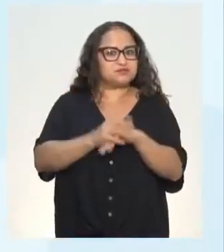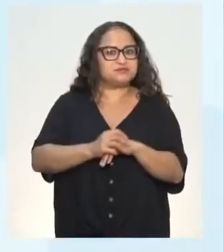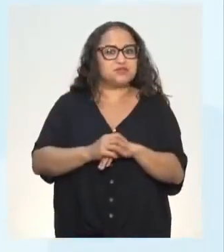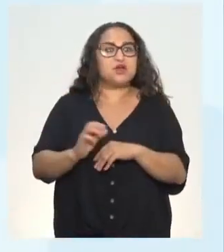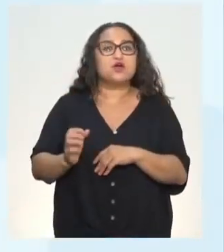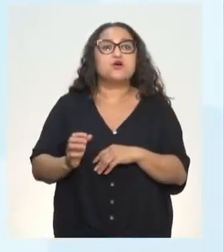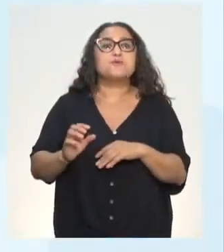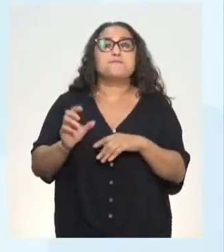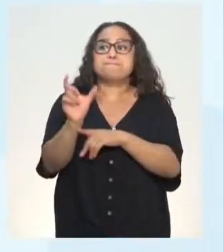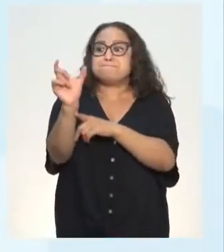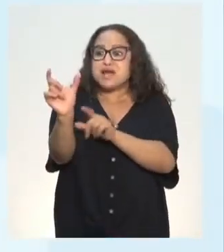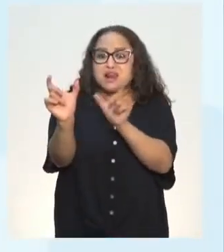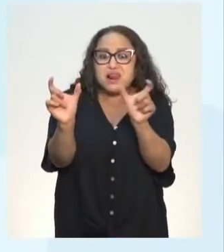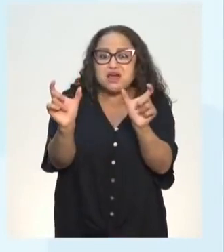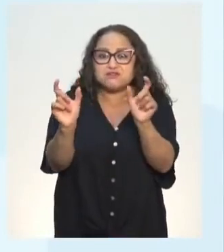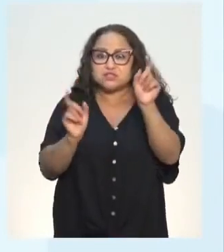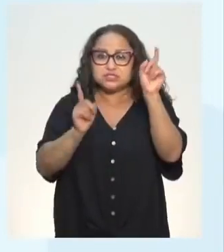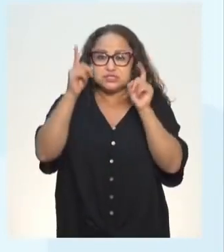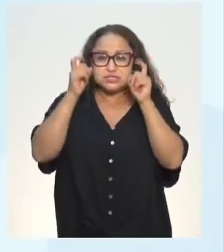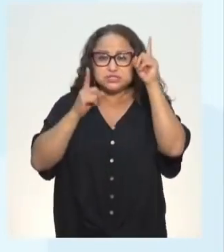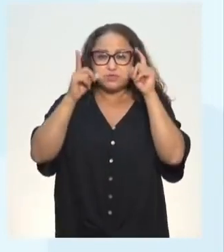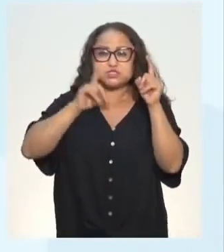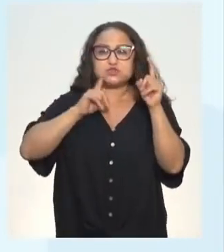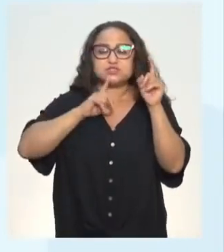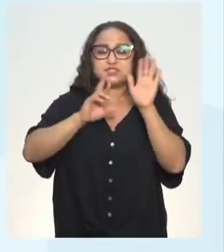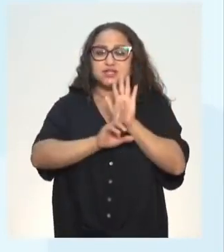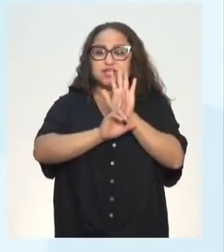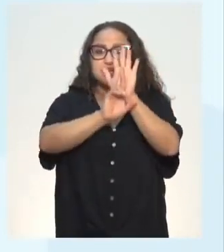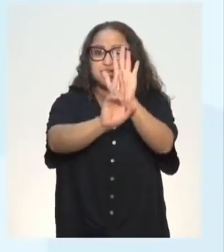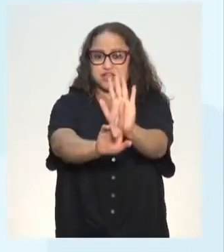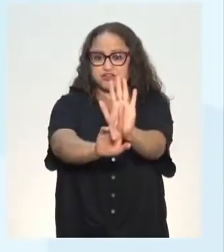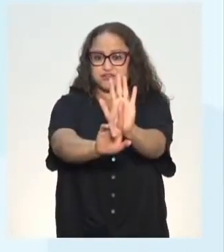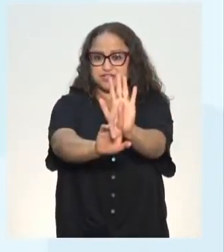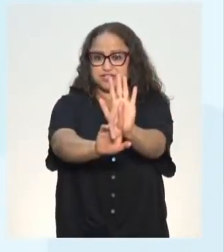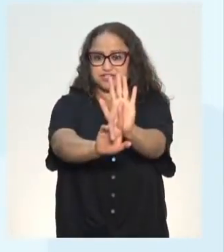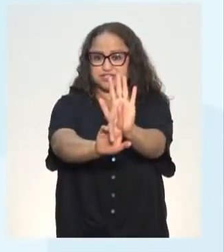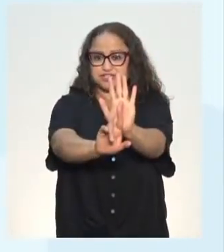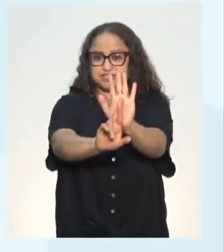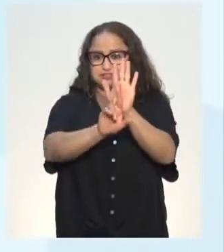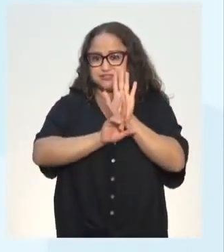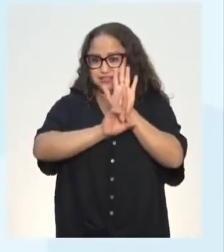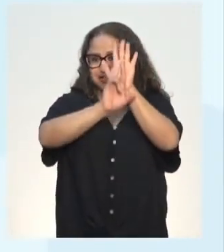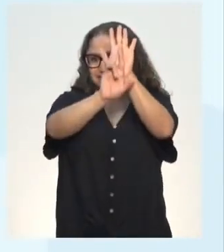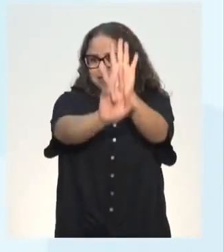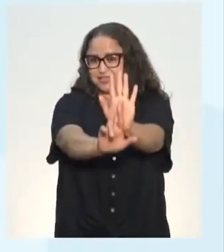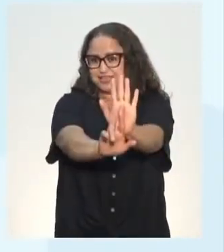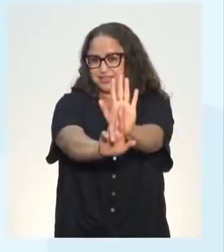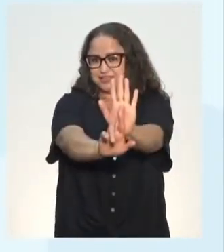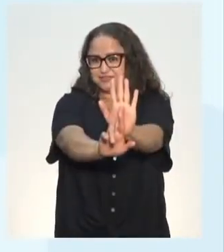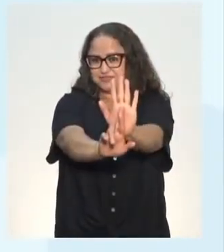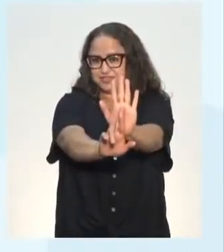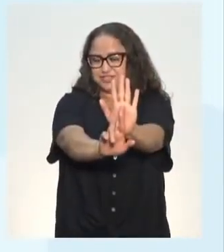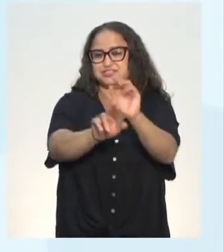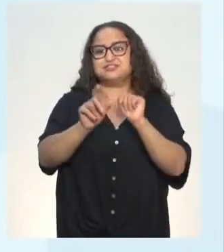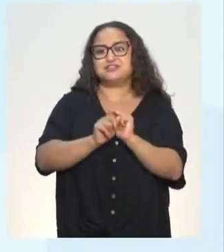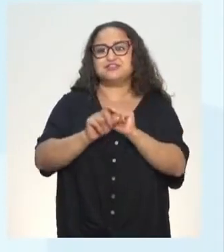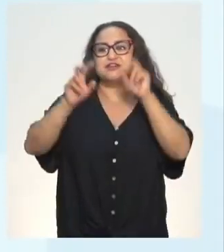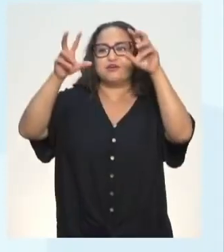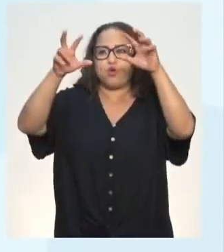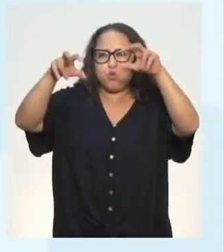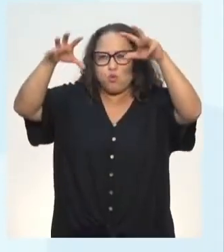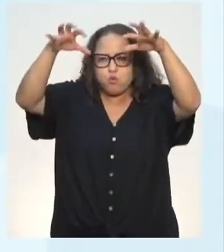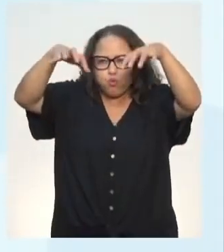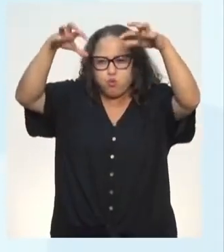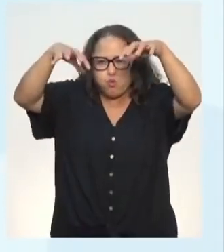ou expressões fazem referência? Olha a palavrinha, referência. A tempestade